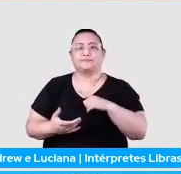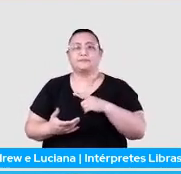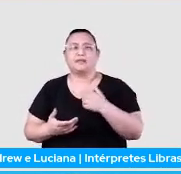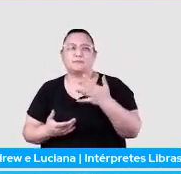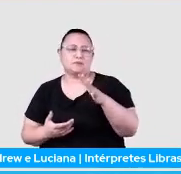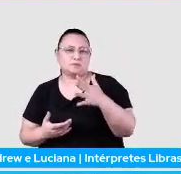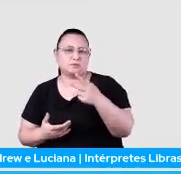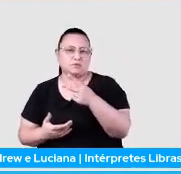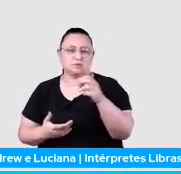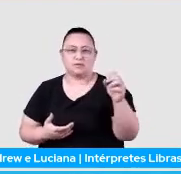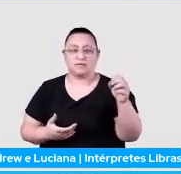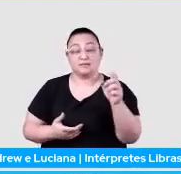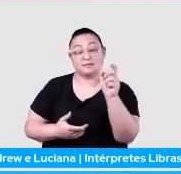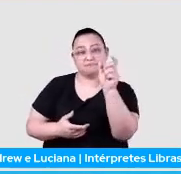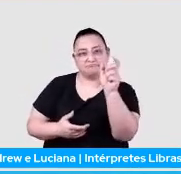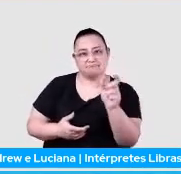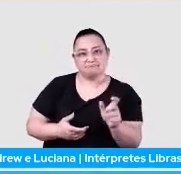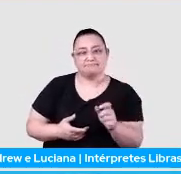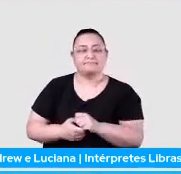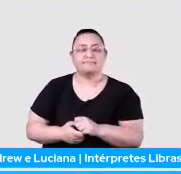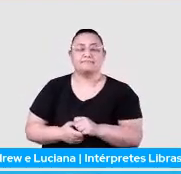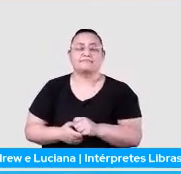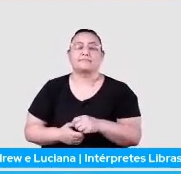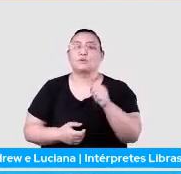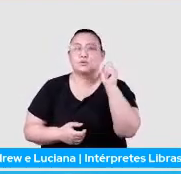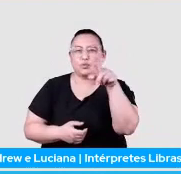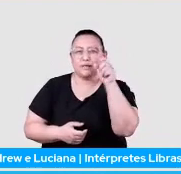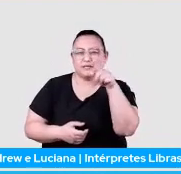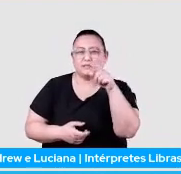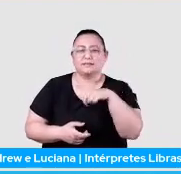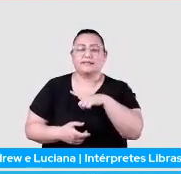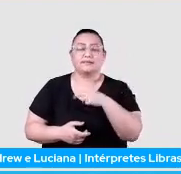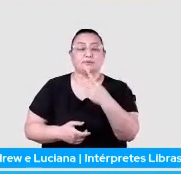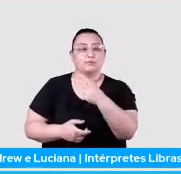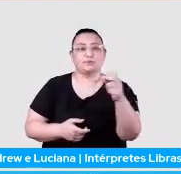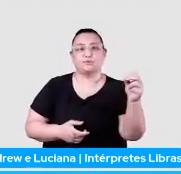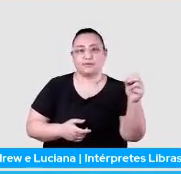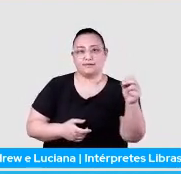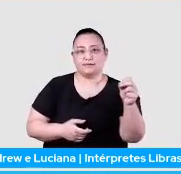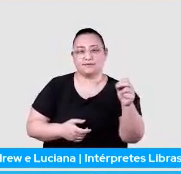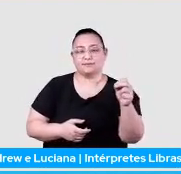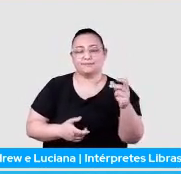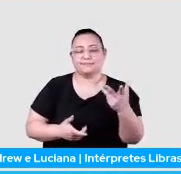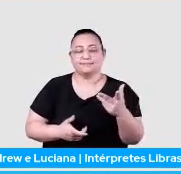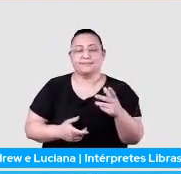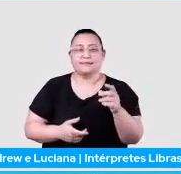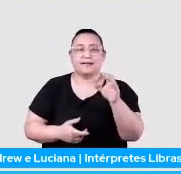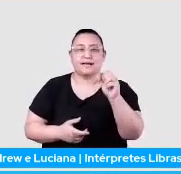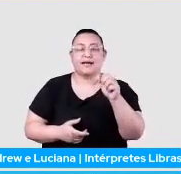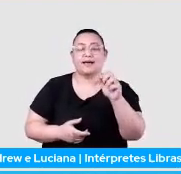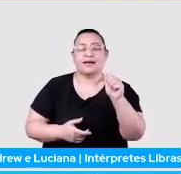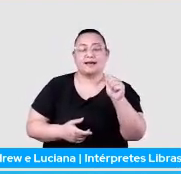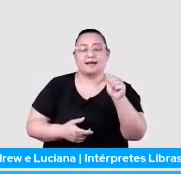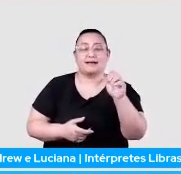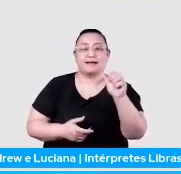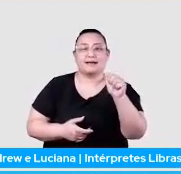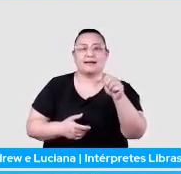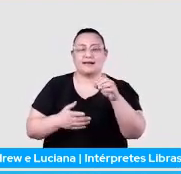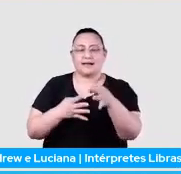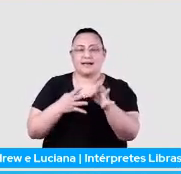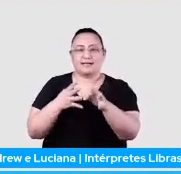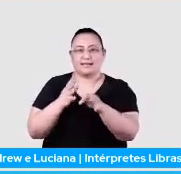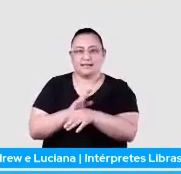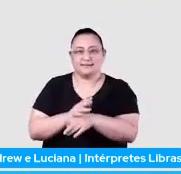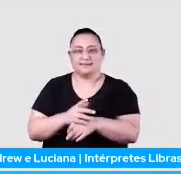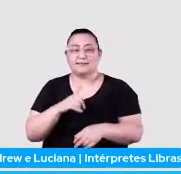palavras, né? 200 caracteres, na verdade, se eu não me engano. E aí, imagina, tem cada linha daquela,